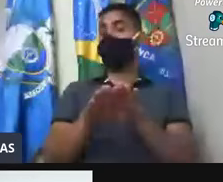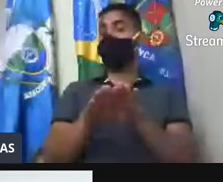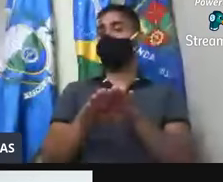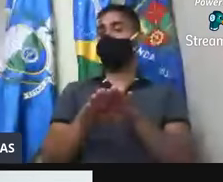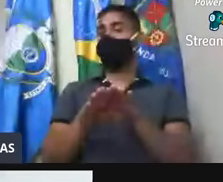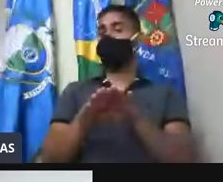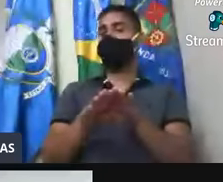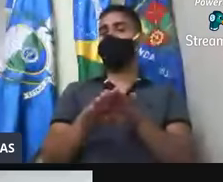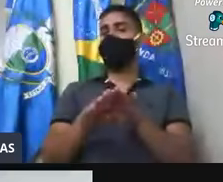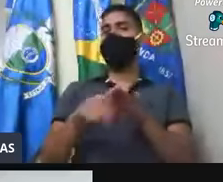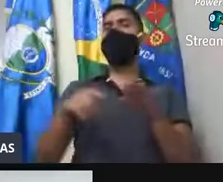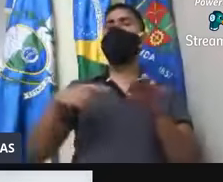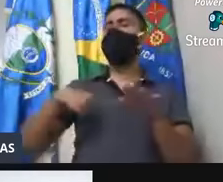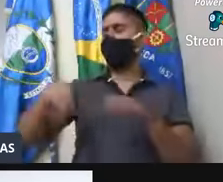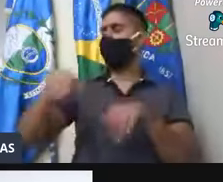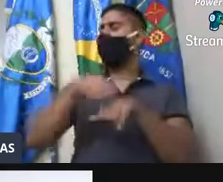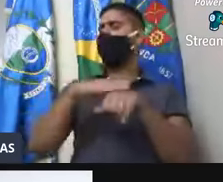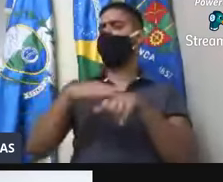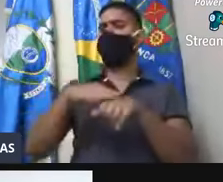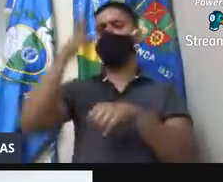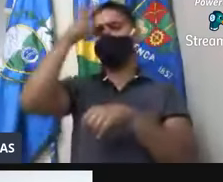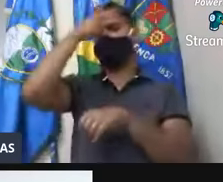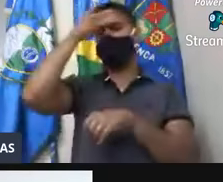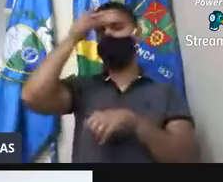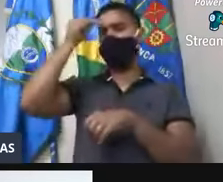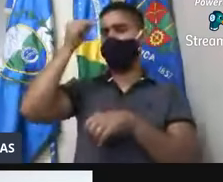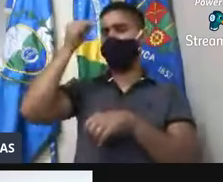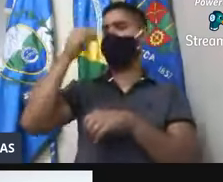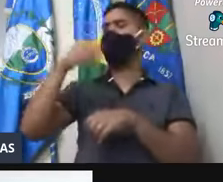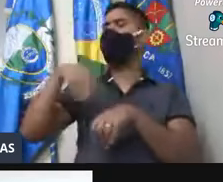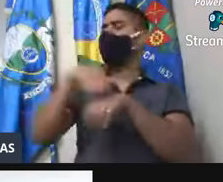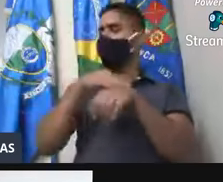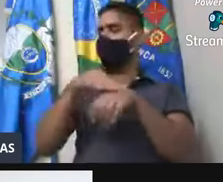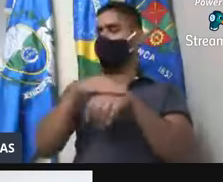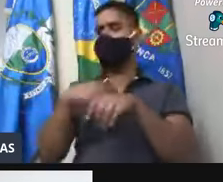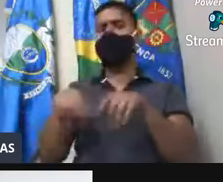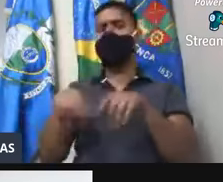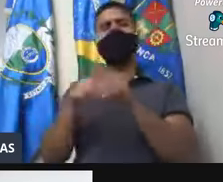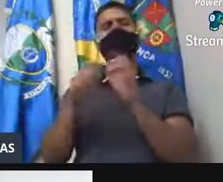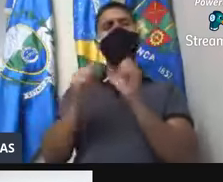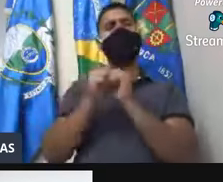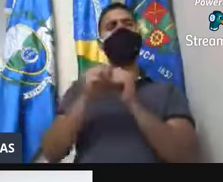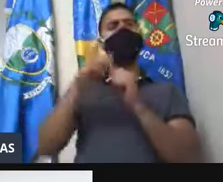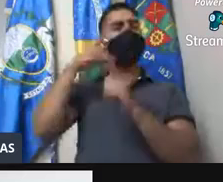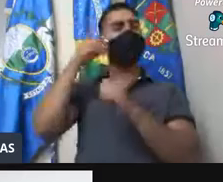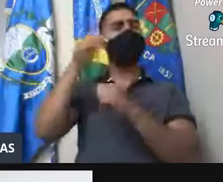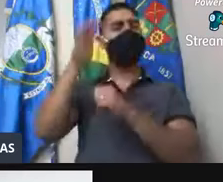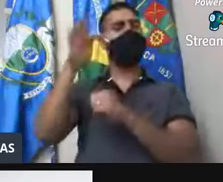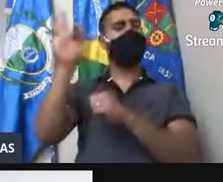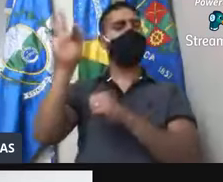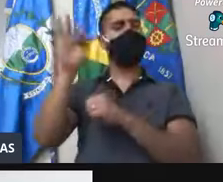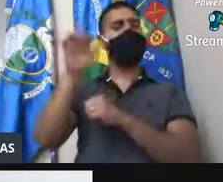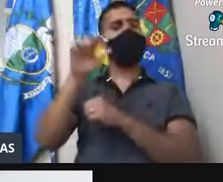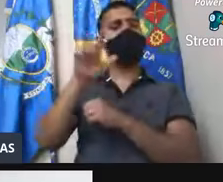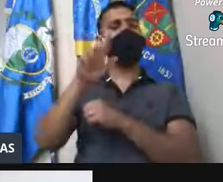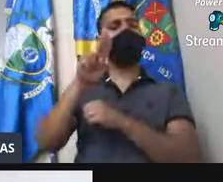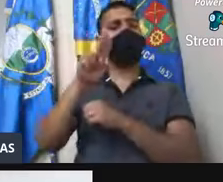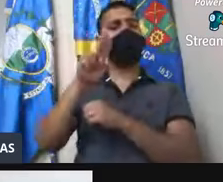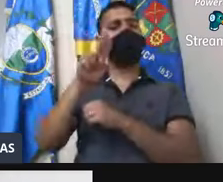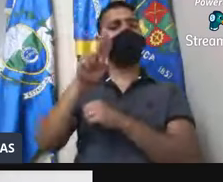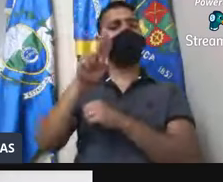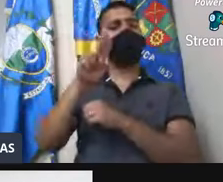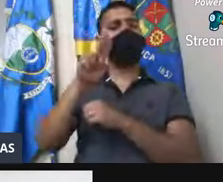situação ao nosso prefeito, que esteve lá no hospital, junto com o nosso deputado federal, doutor Luiz Antônio,